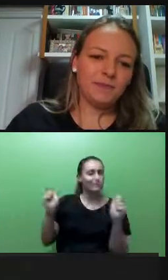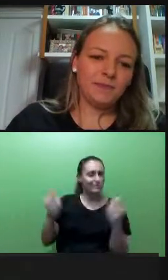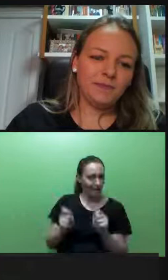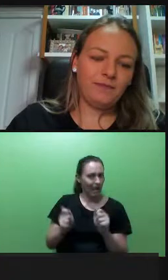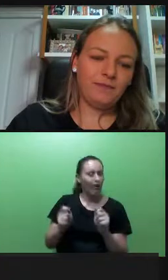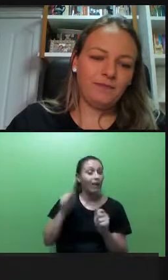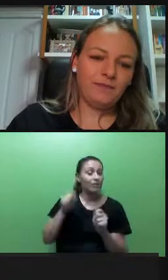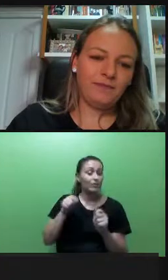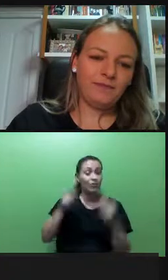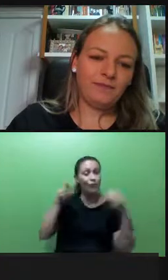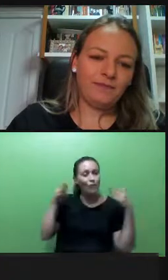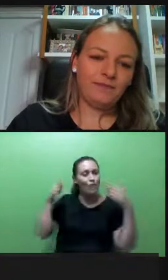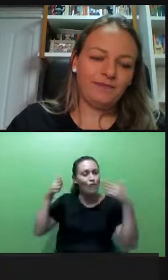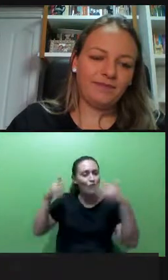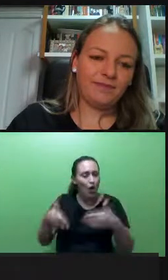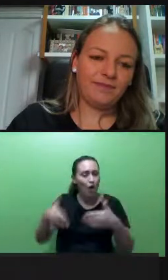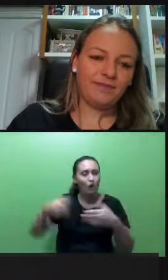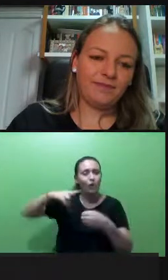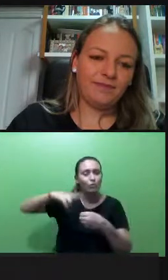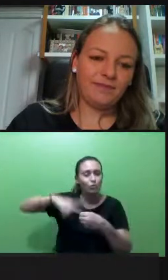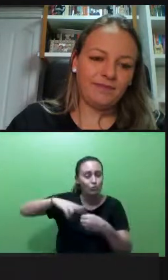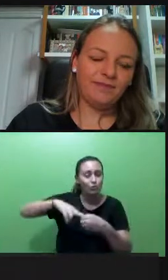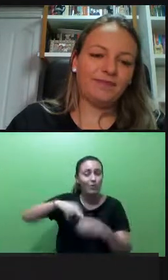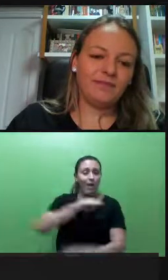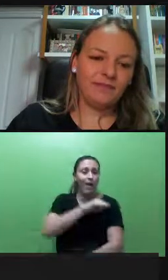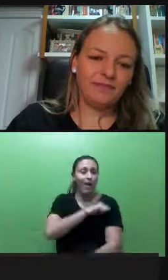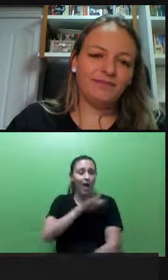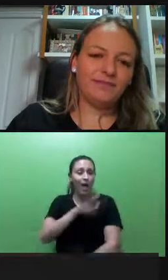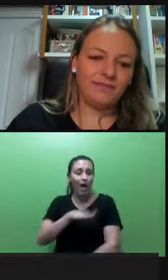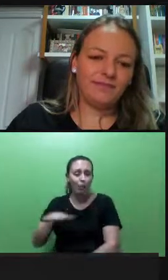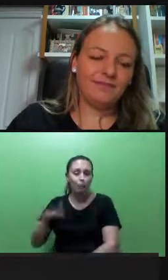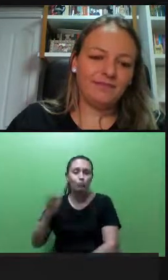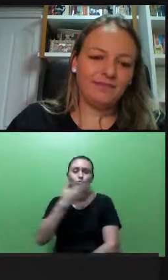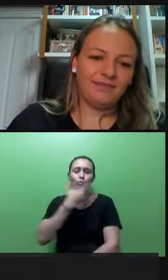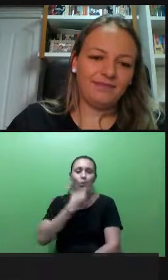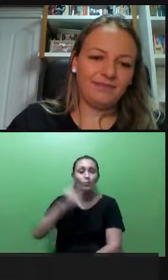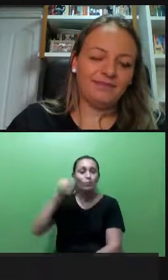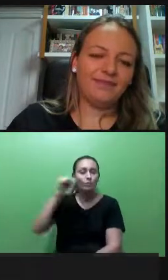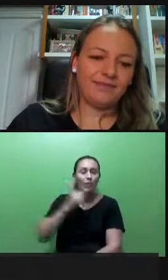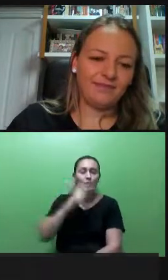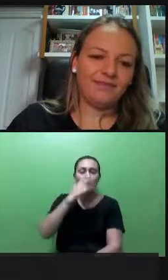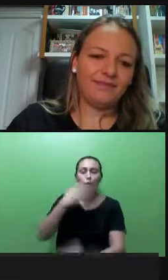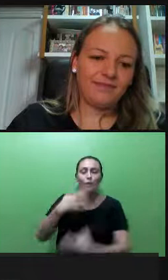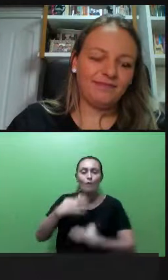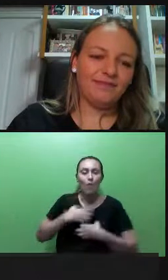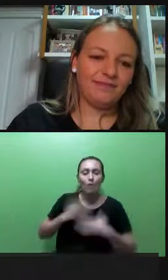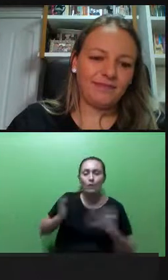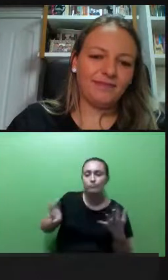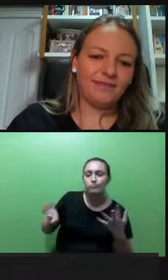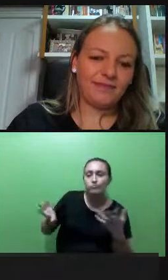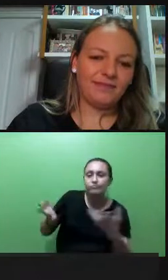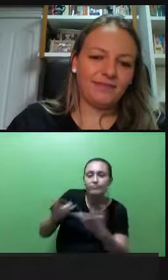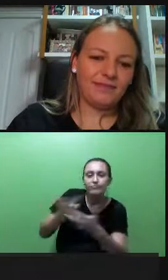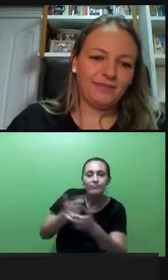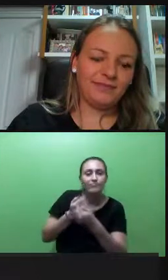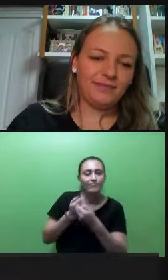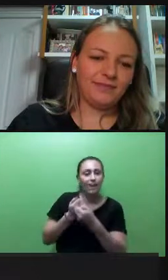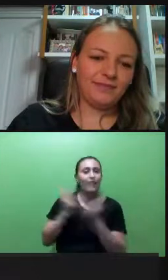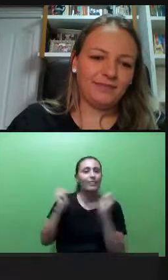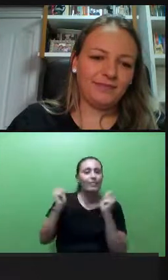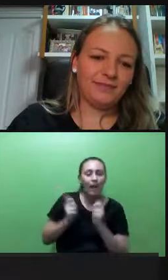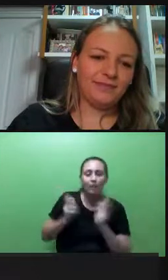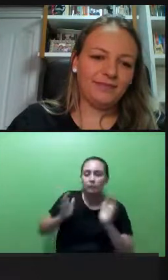de todos os núcleos e os alunos e as alunas eles vão sendo cativados pelo tema, eles vão sendo alcançados pelo tema,